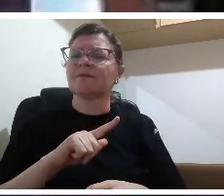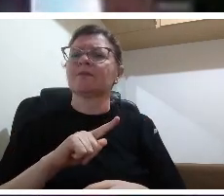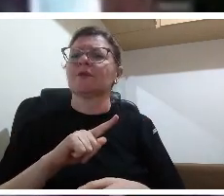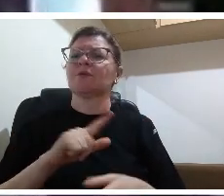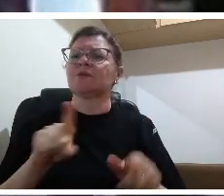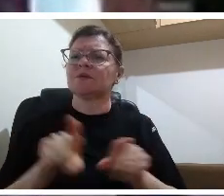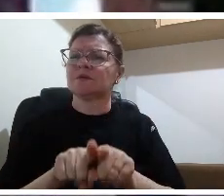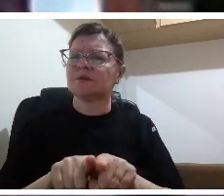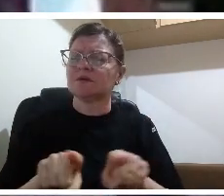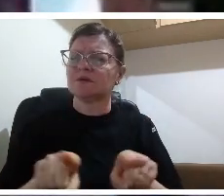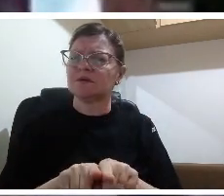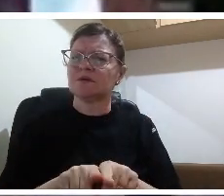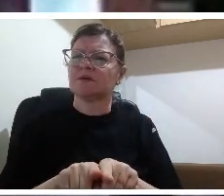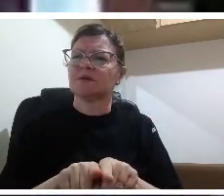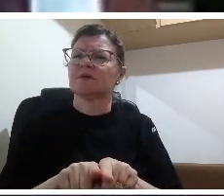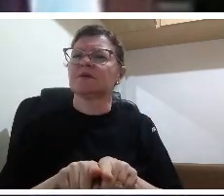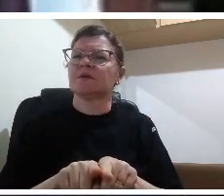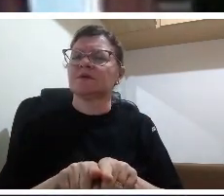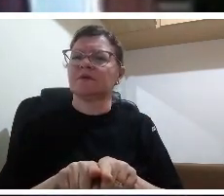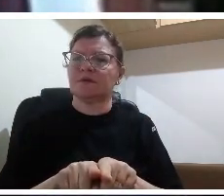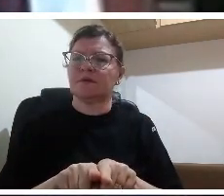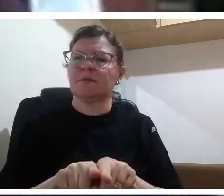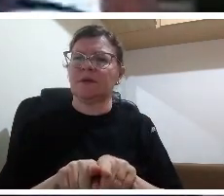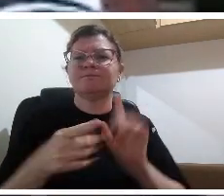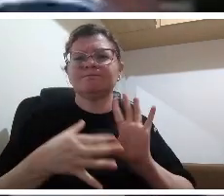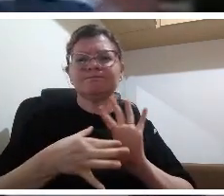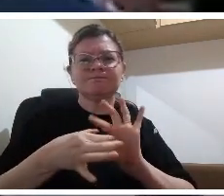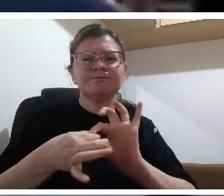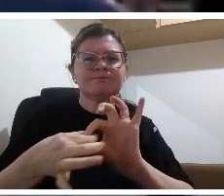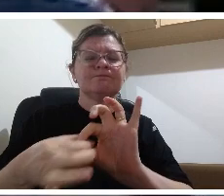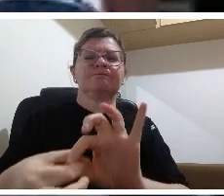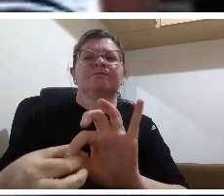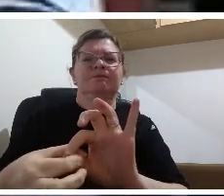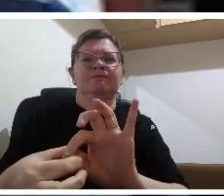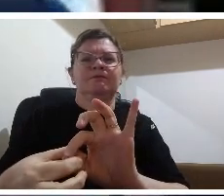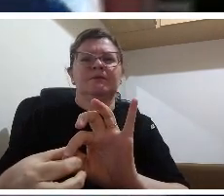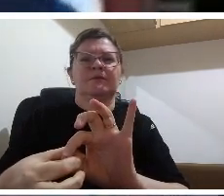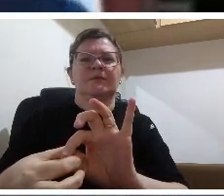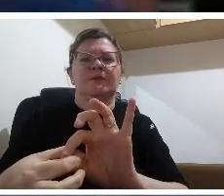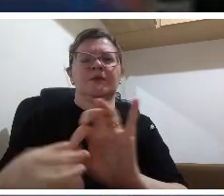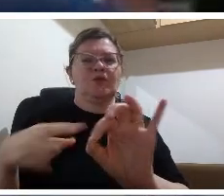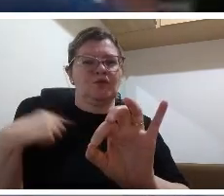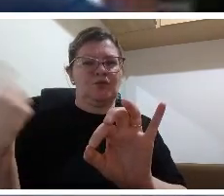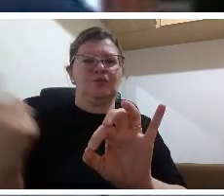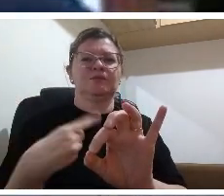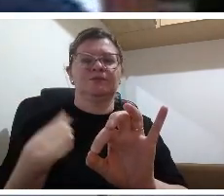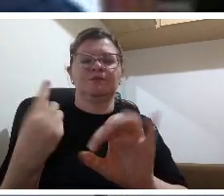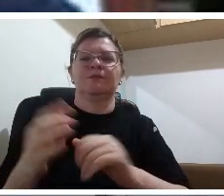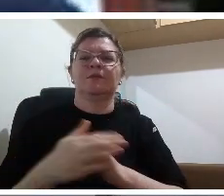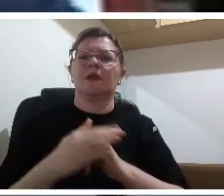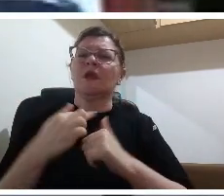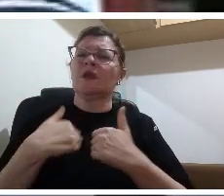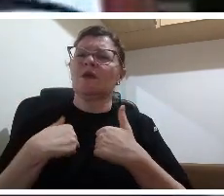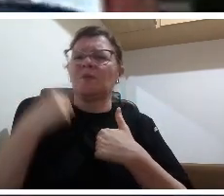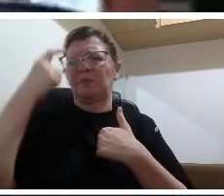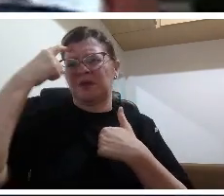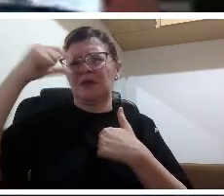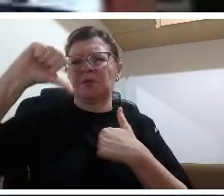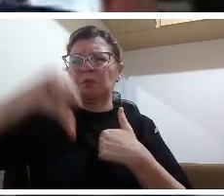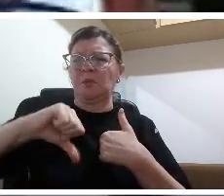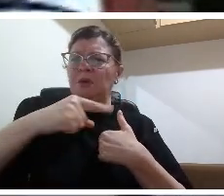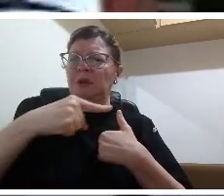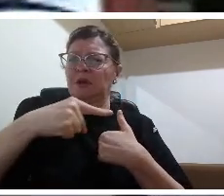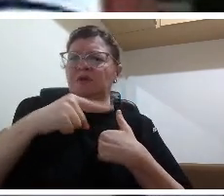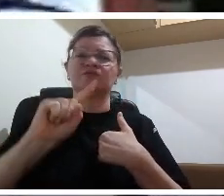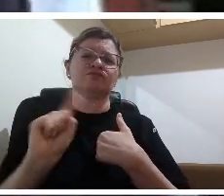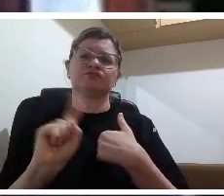avaliação apenas ela não é só o que a escola pode e deve fazer porque ao preparar os alunos